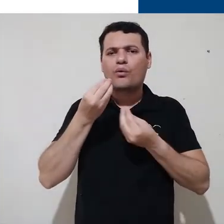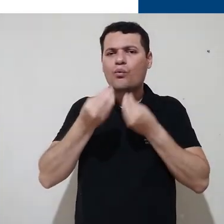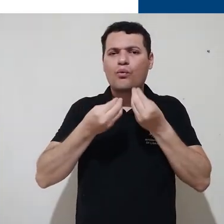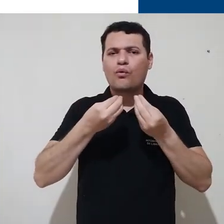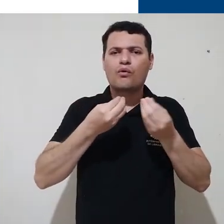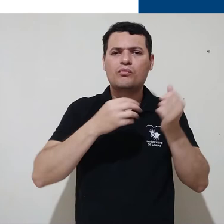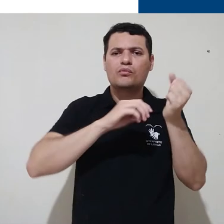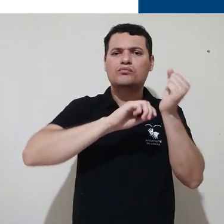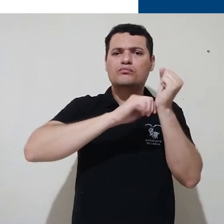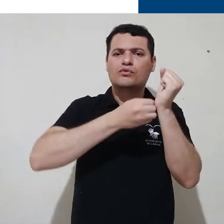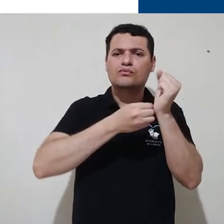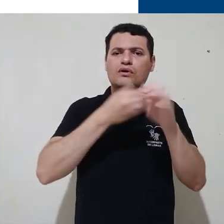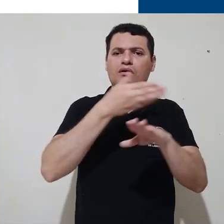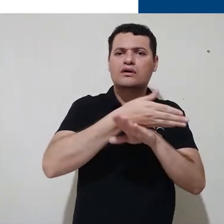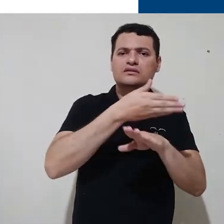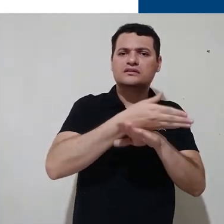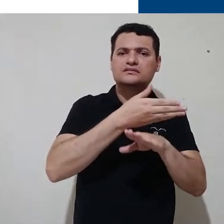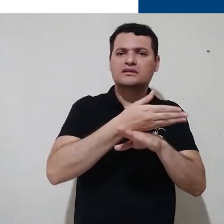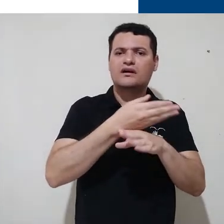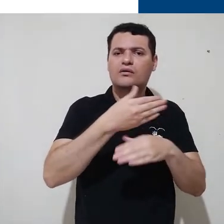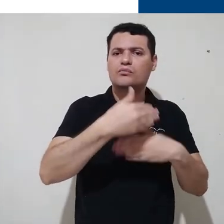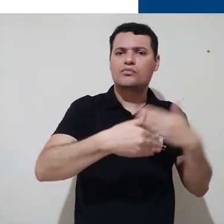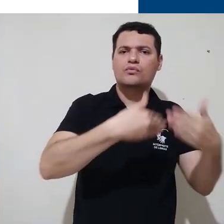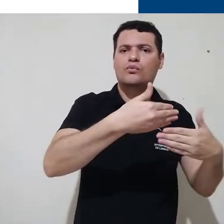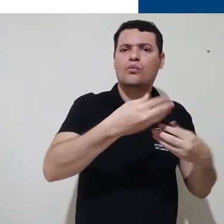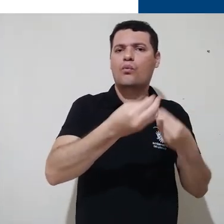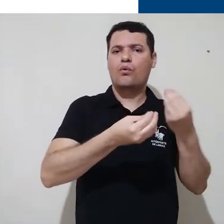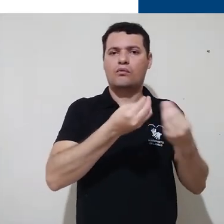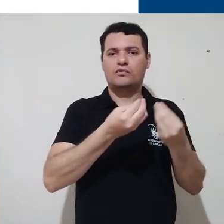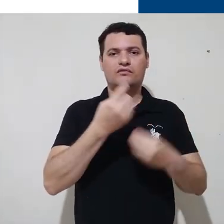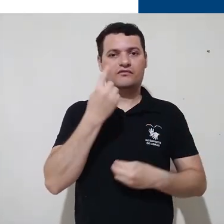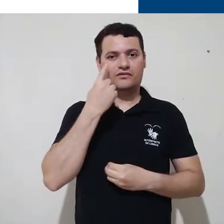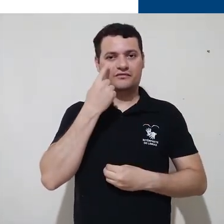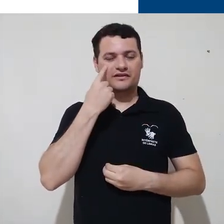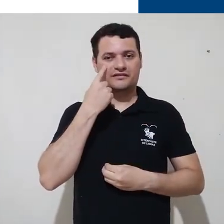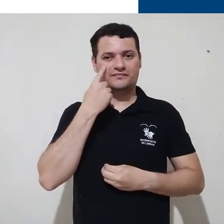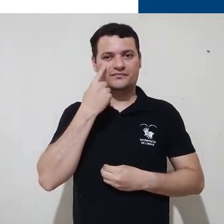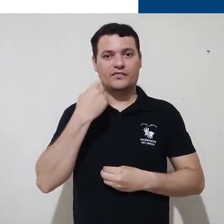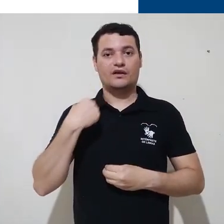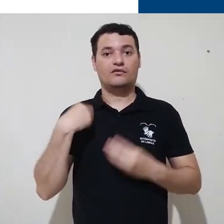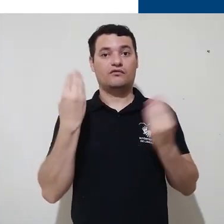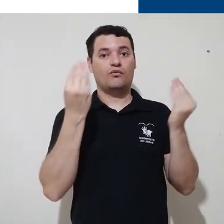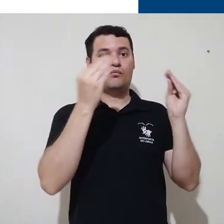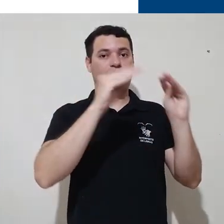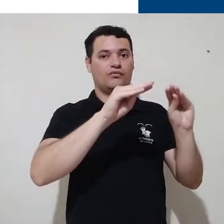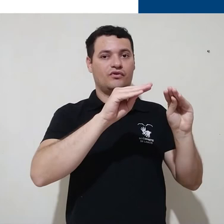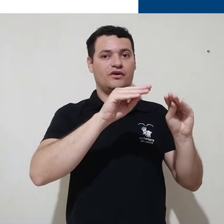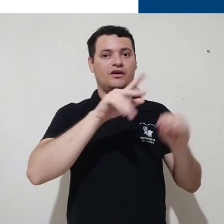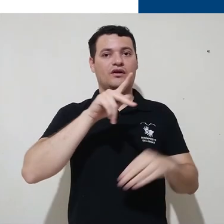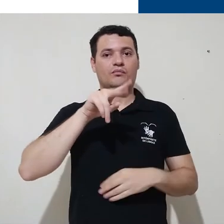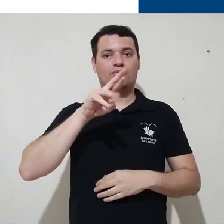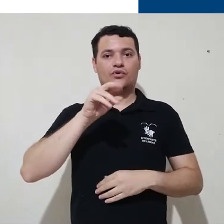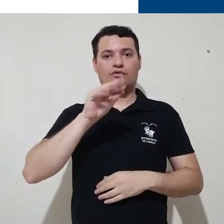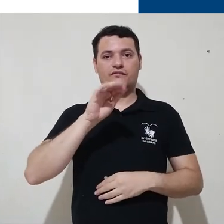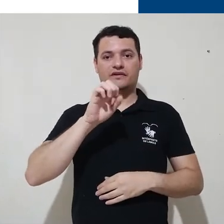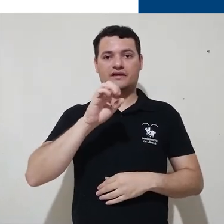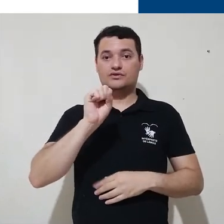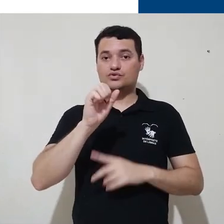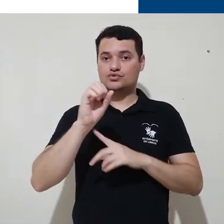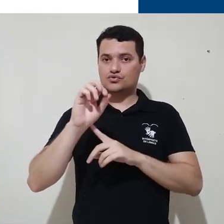uma demonstração do processo de login. Aqui eu vou entrar com um usuário cujo o nome é professor.